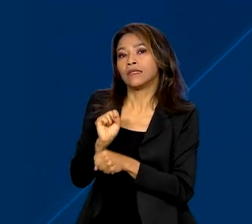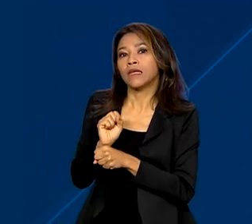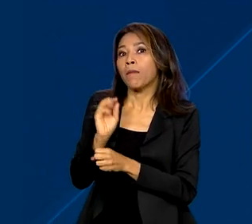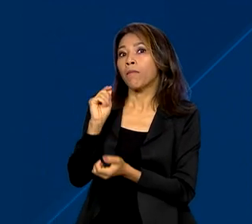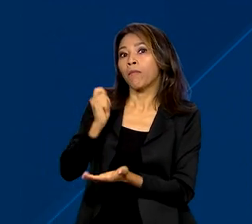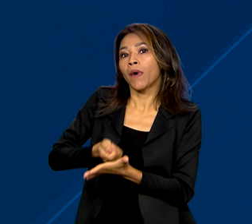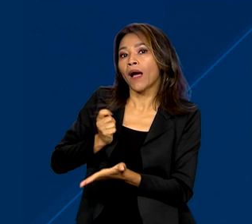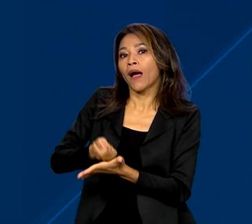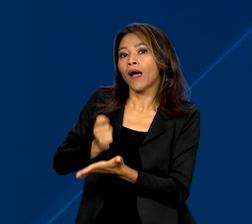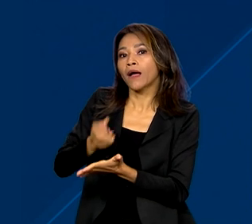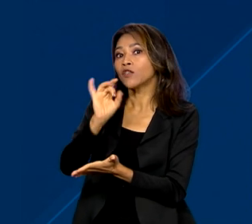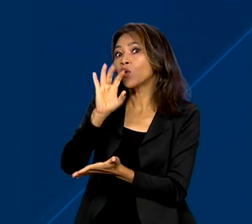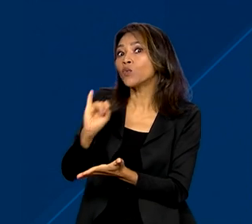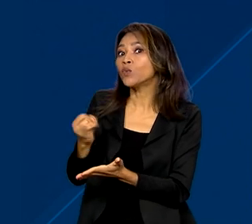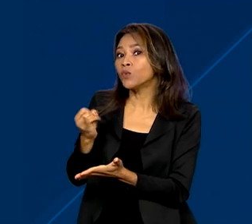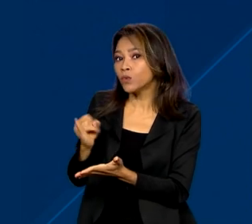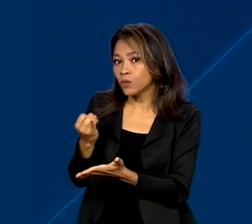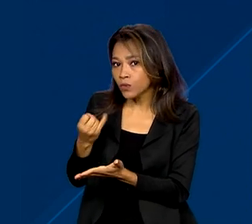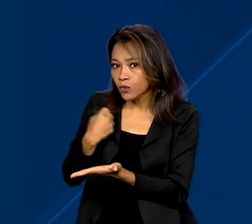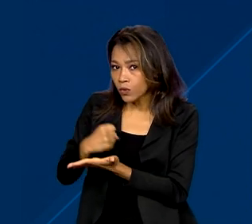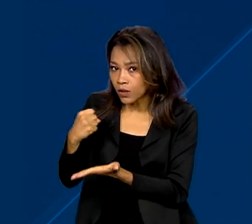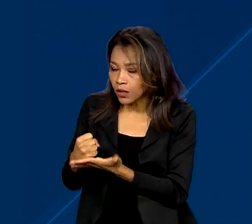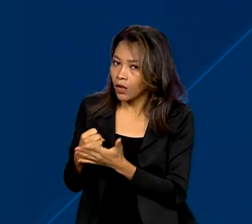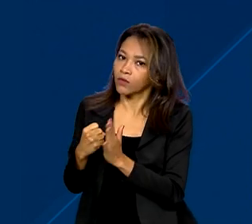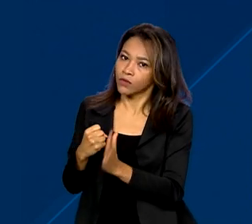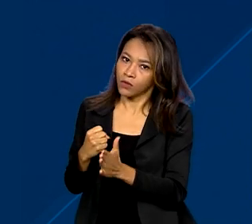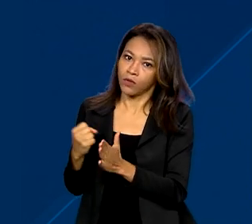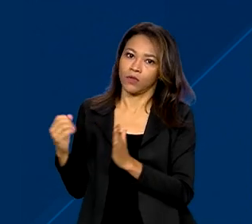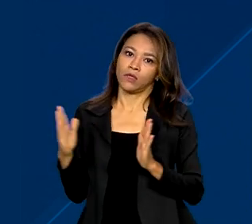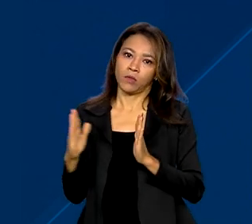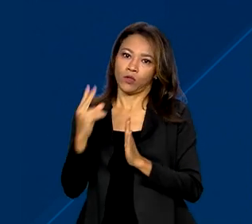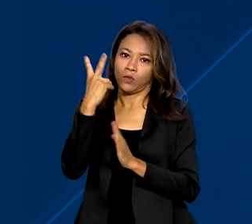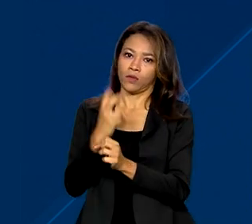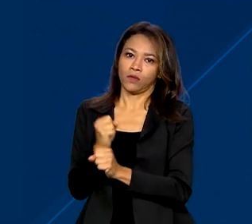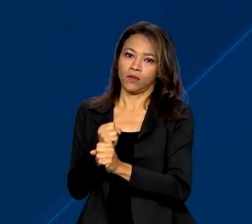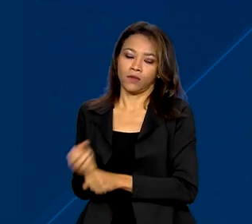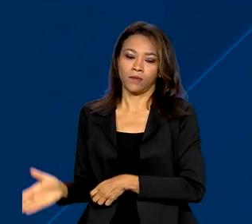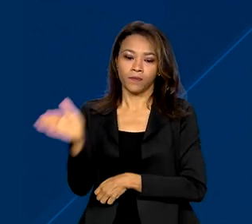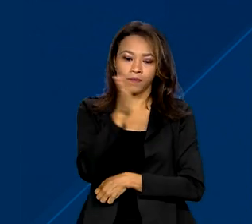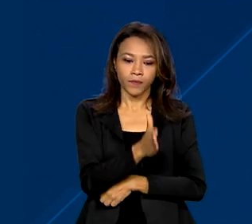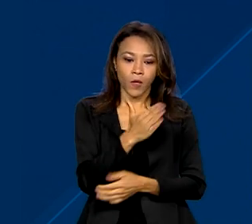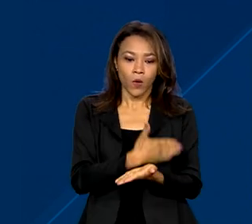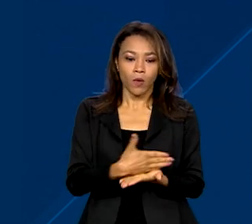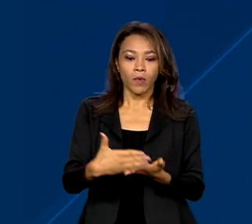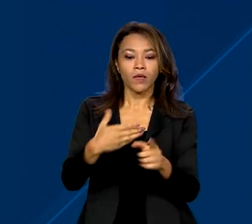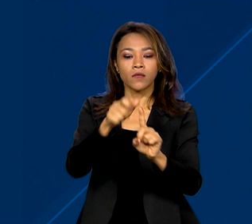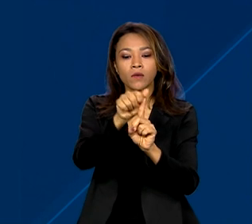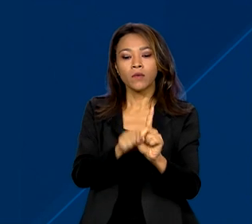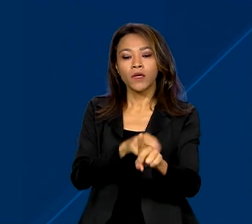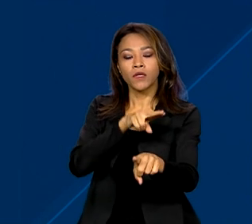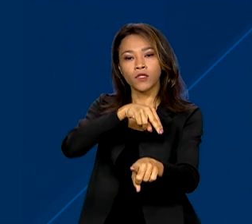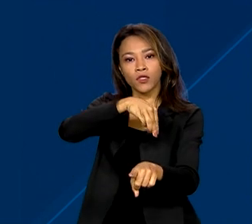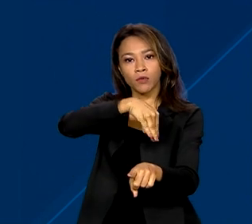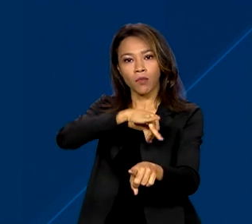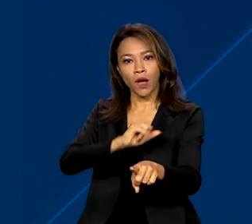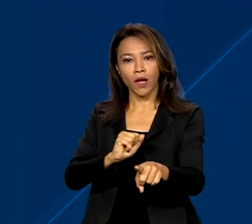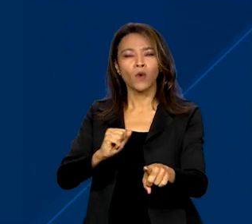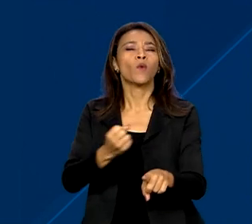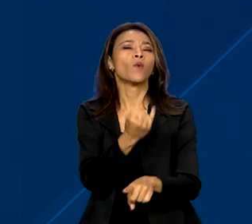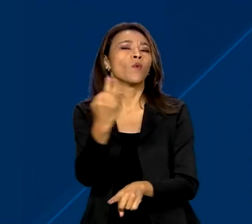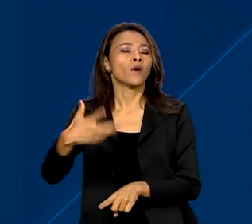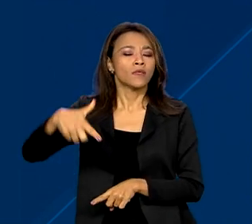os juros do financiamento contratado. O crédito será disponibilizado já no mês de maio pelos 77 bancos